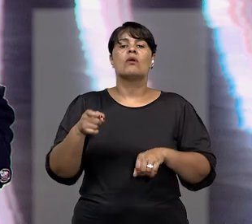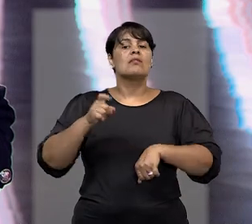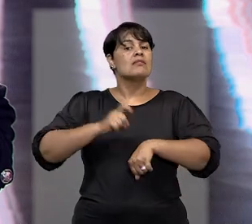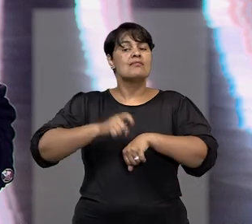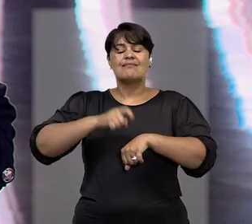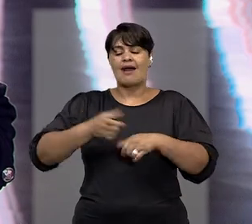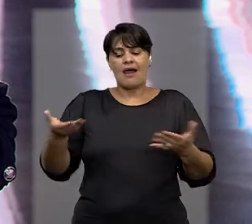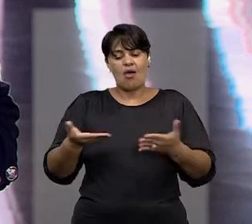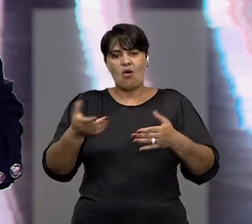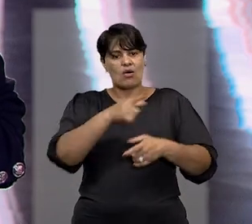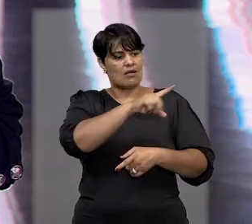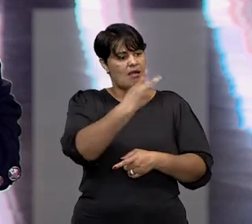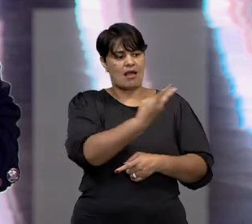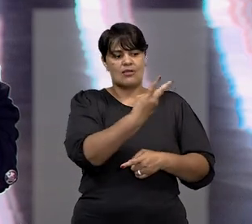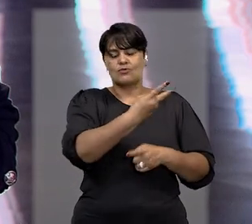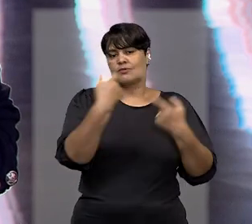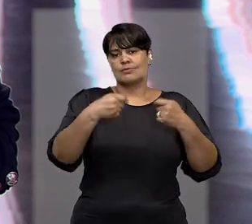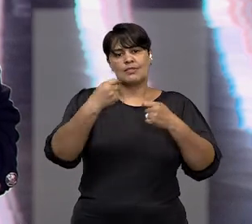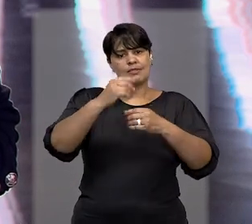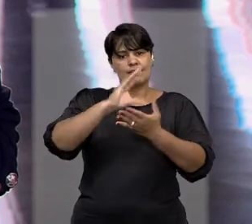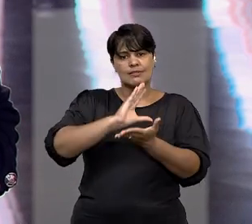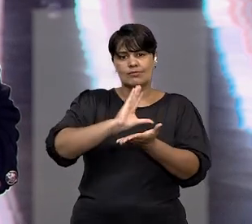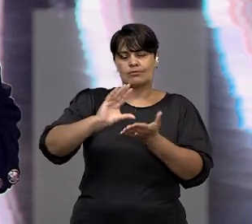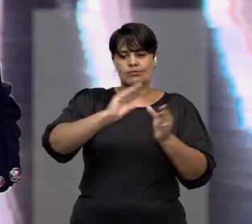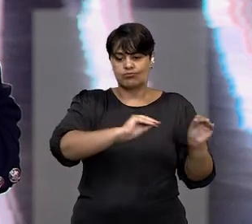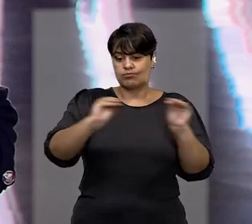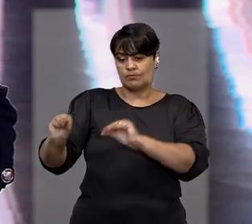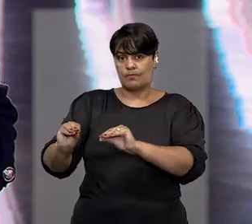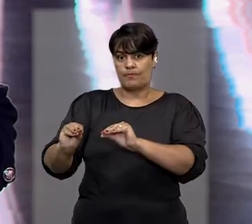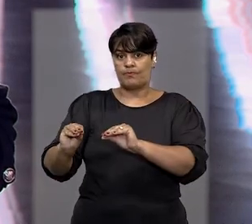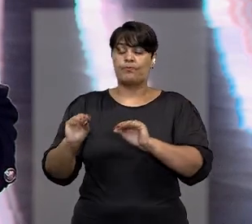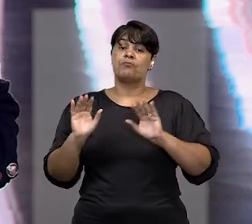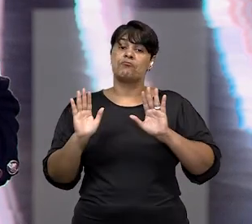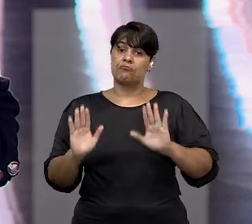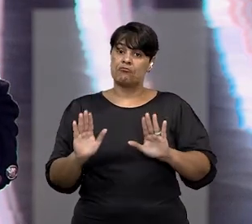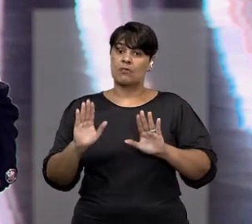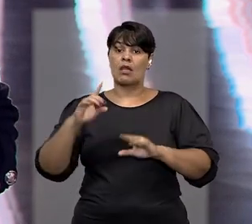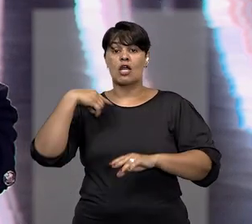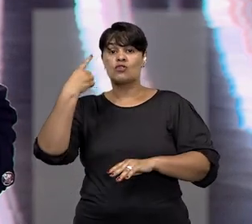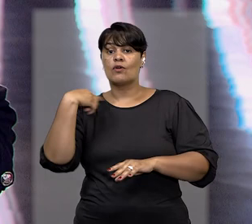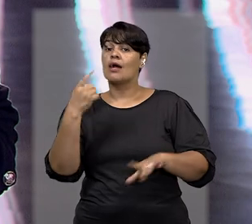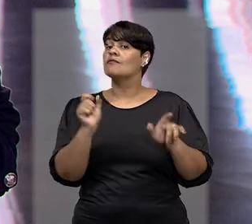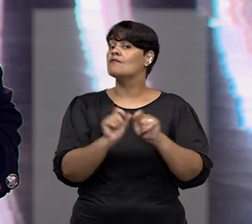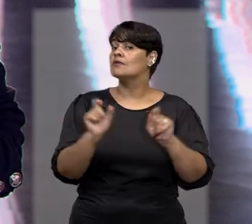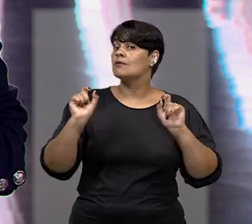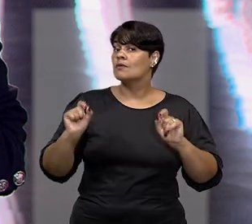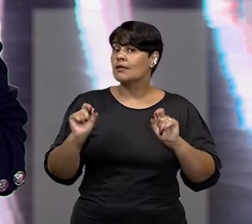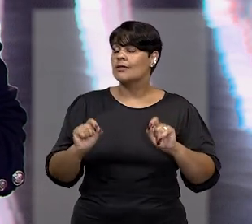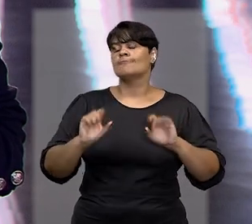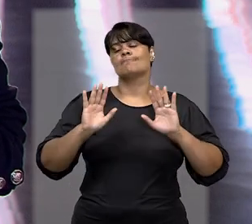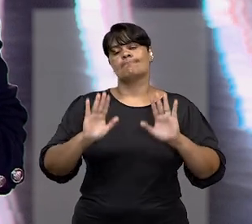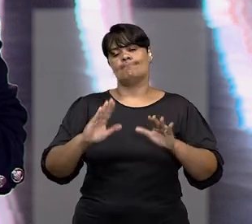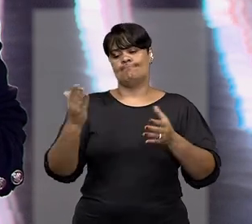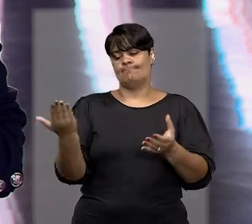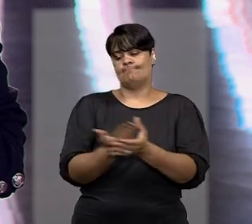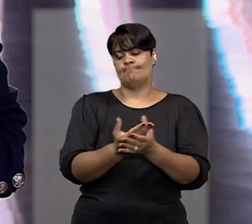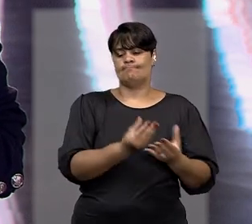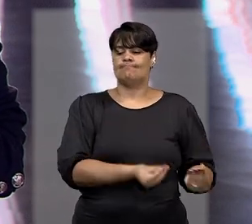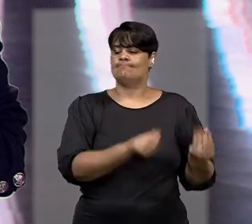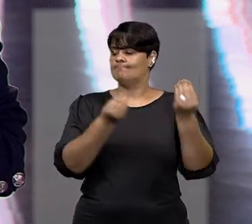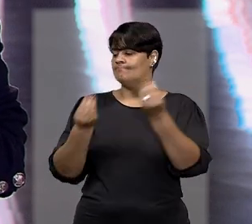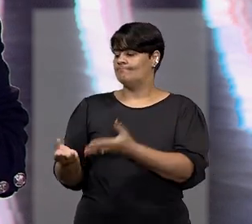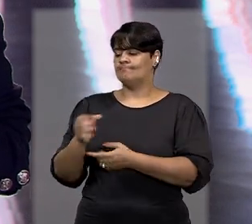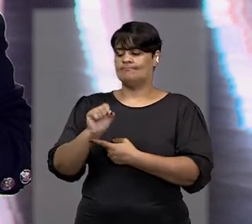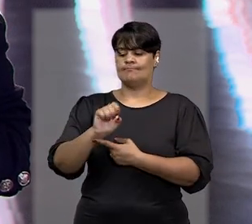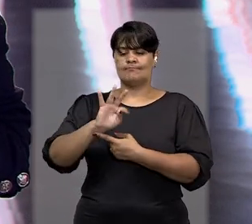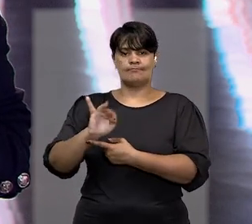desocupação do imóvel. Contra essa decisão, a defesa das idosas ingressou no STJ com pedido de tutela